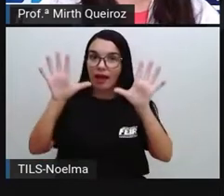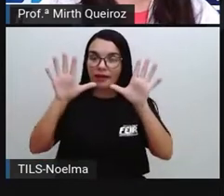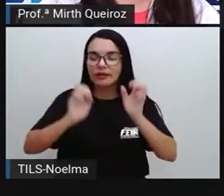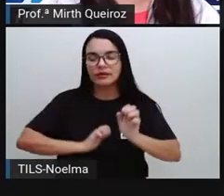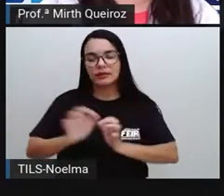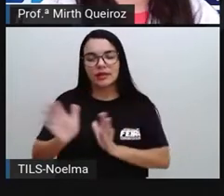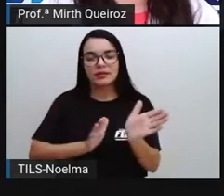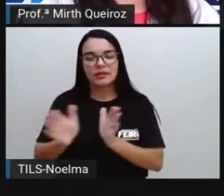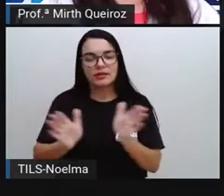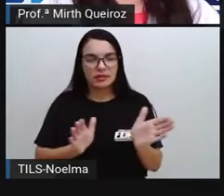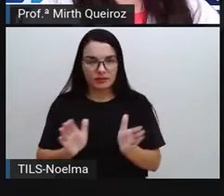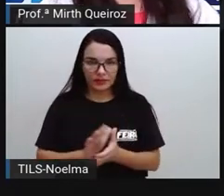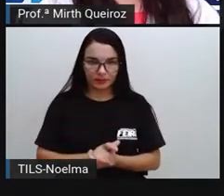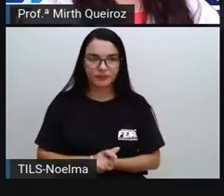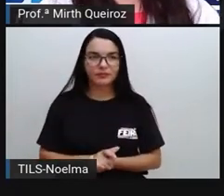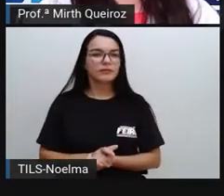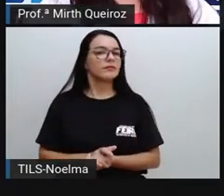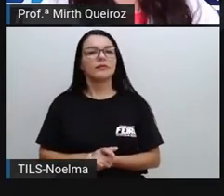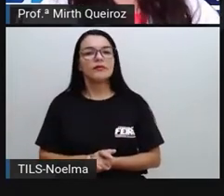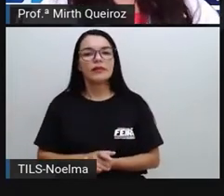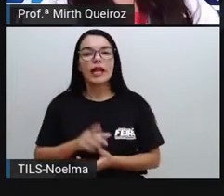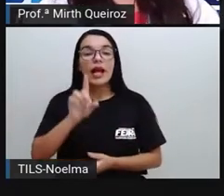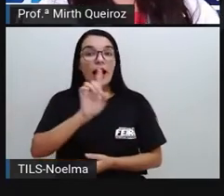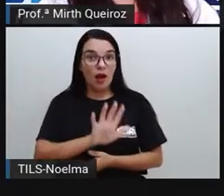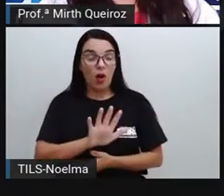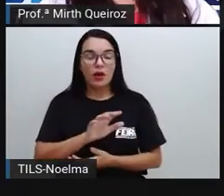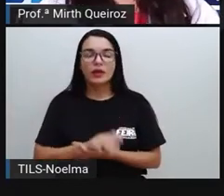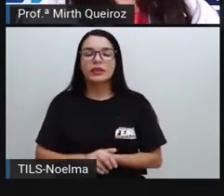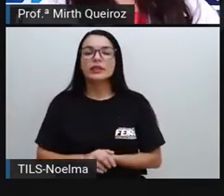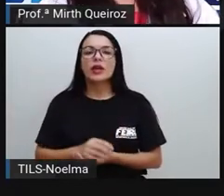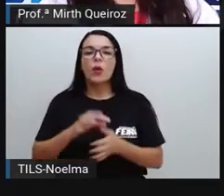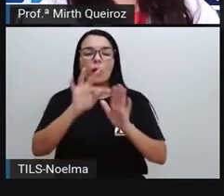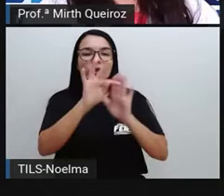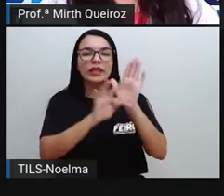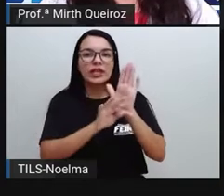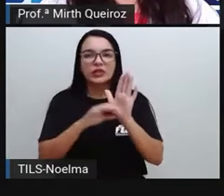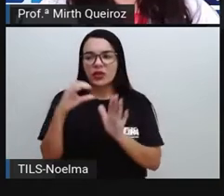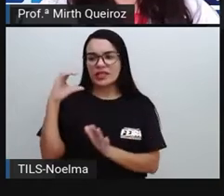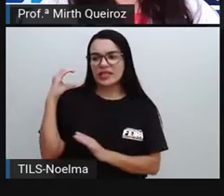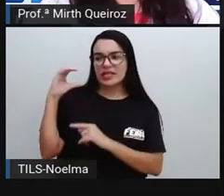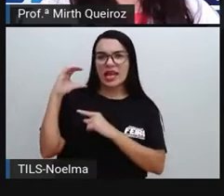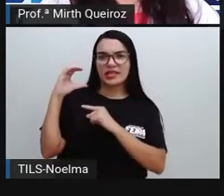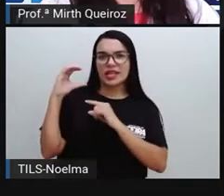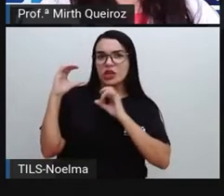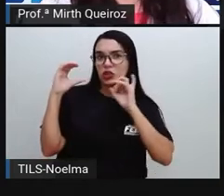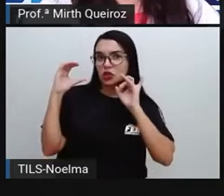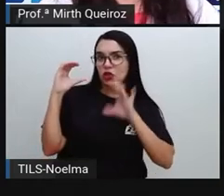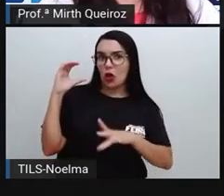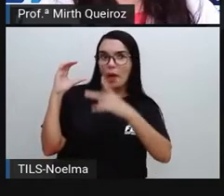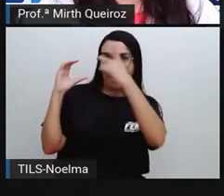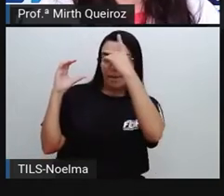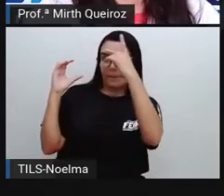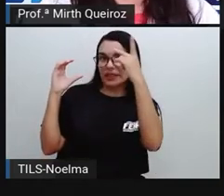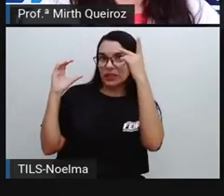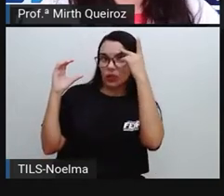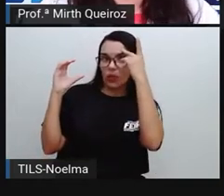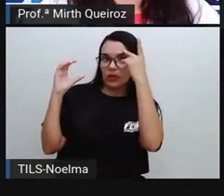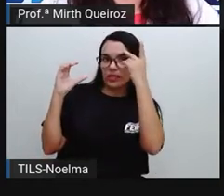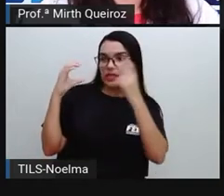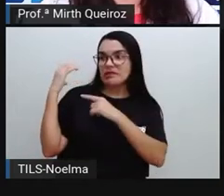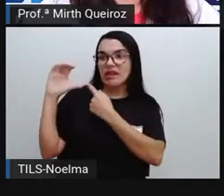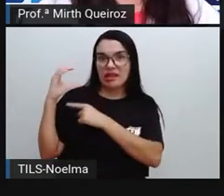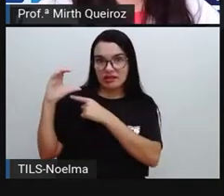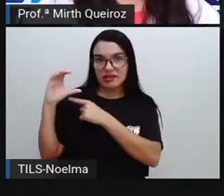científico, onde os cientistas só eles conseguem entender, certo? É um texto de divulgação